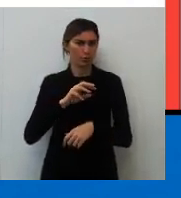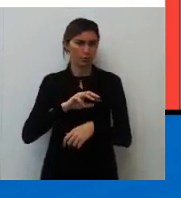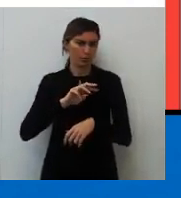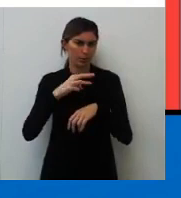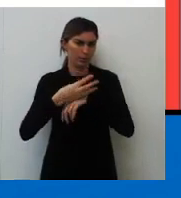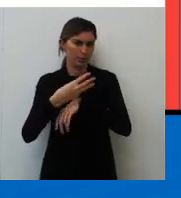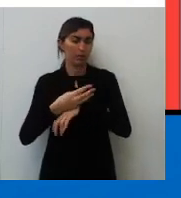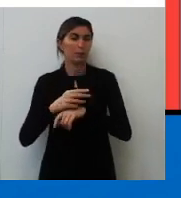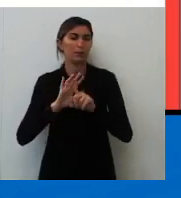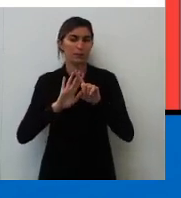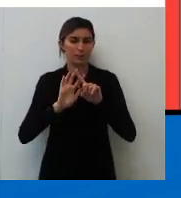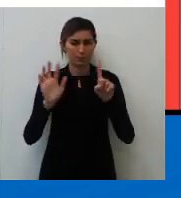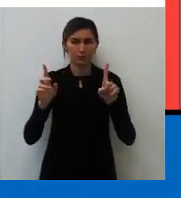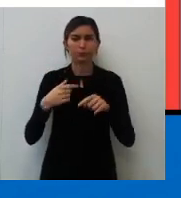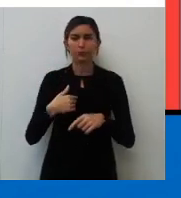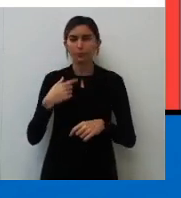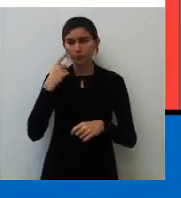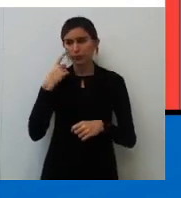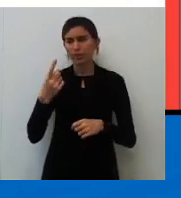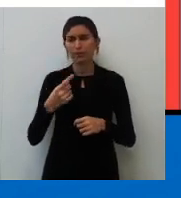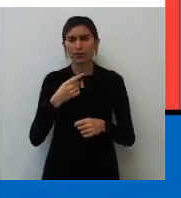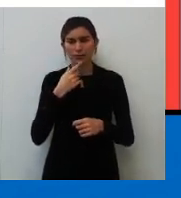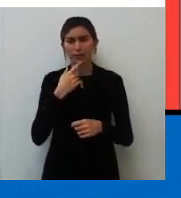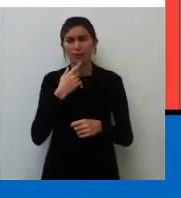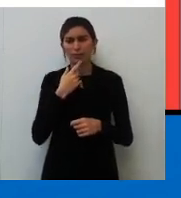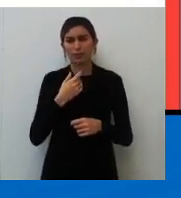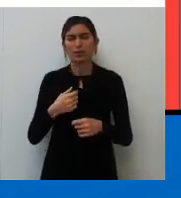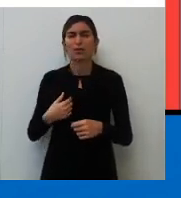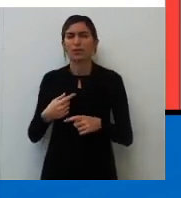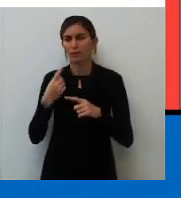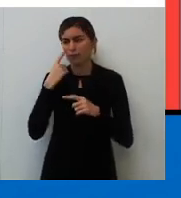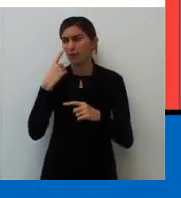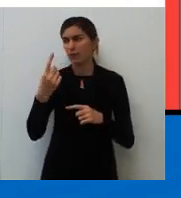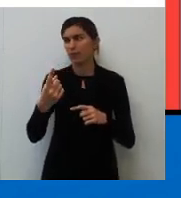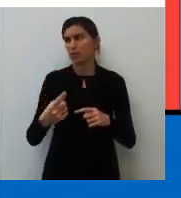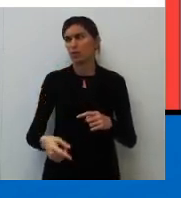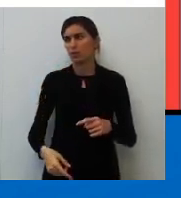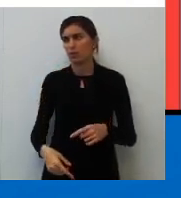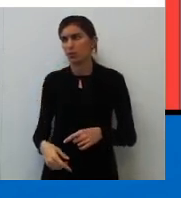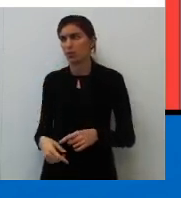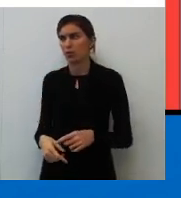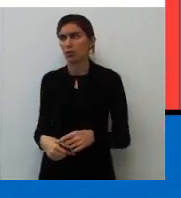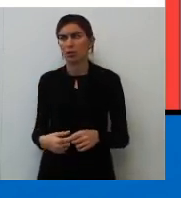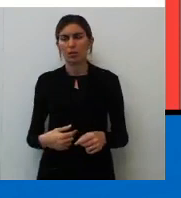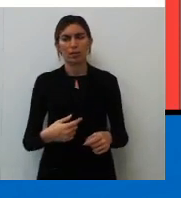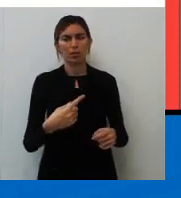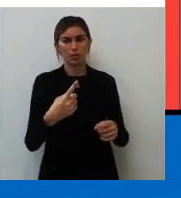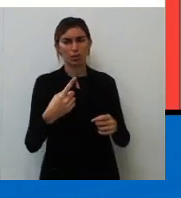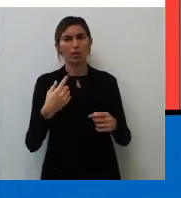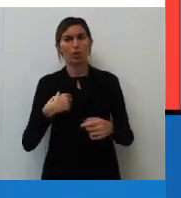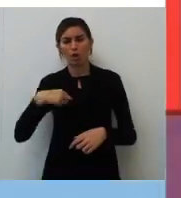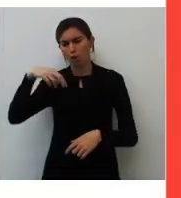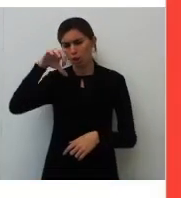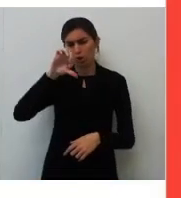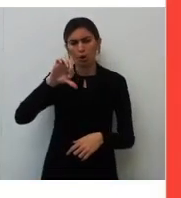juízo. Mas aqui, ó. Vem cá, pode me dar. Pode me dar, sem problema. Tá ao vivo. Manda pergunta pra esse zap aqui,